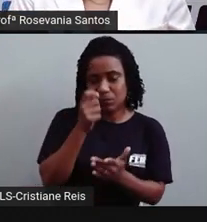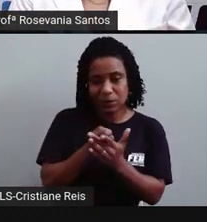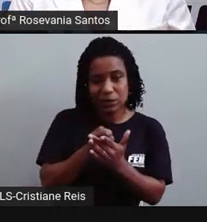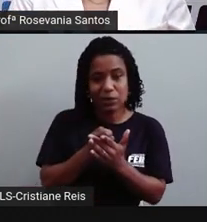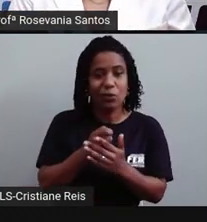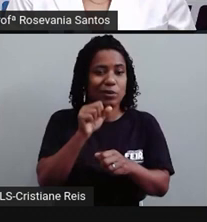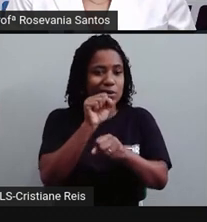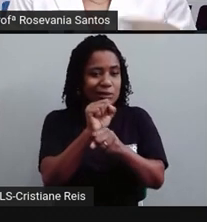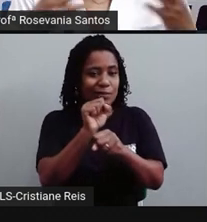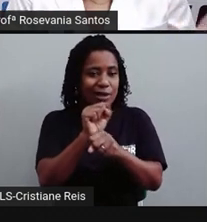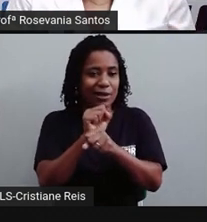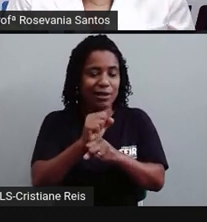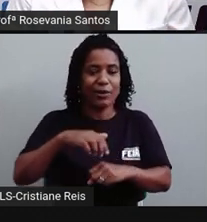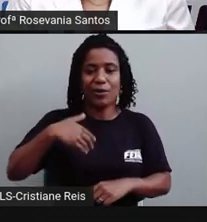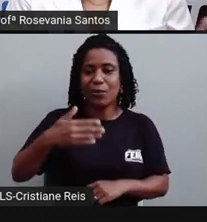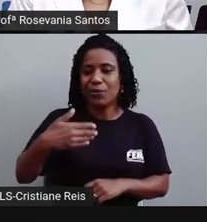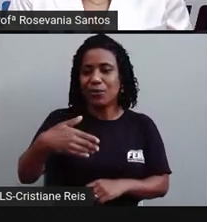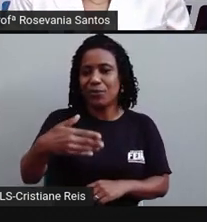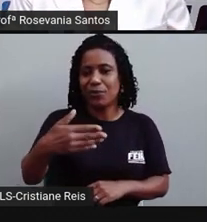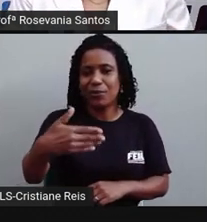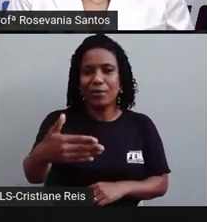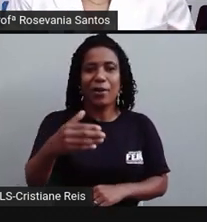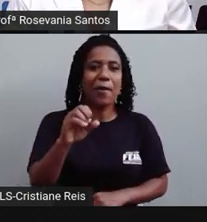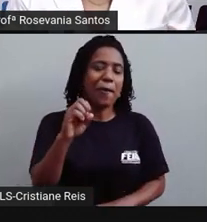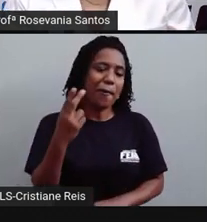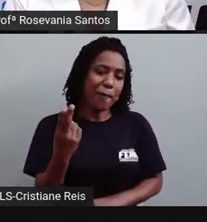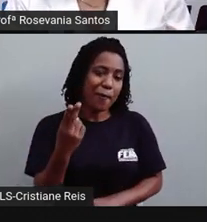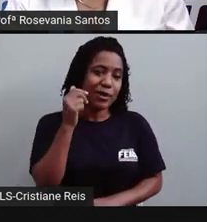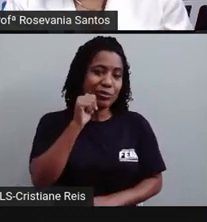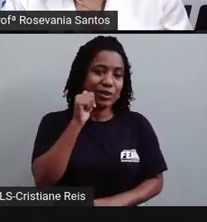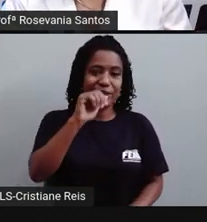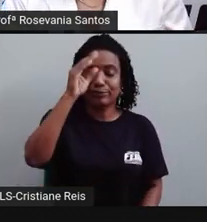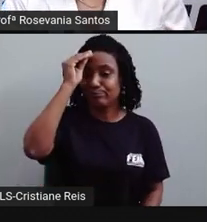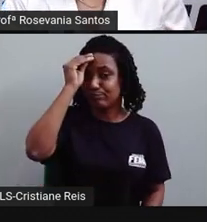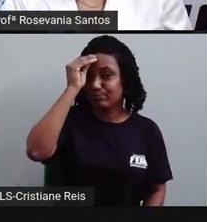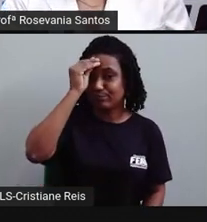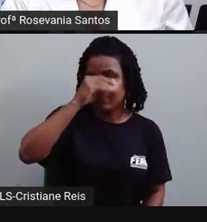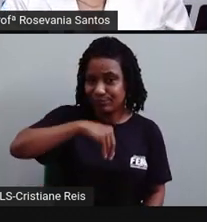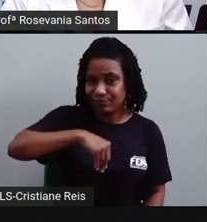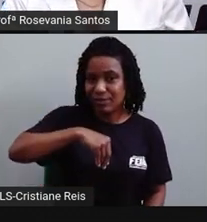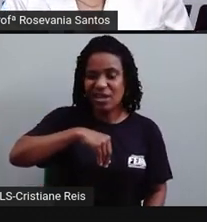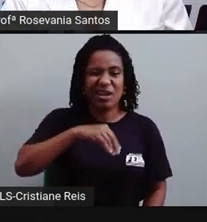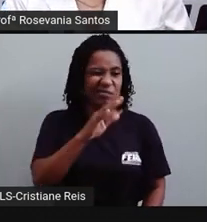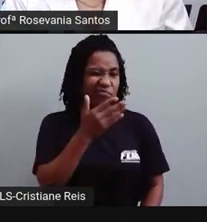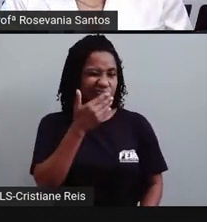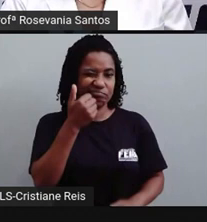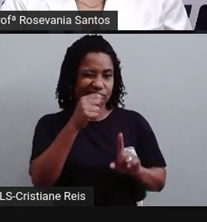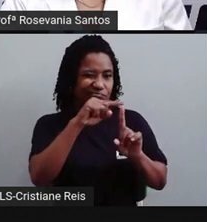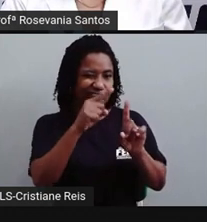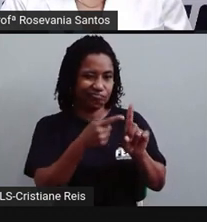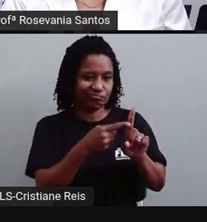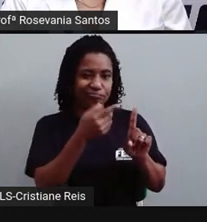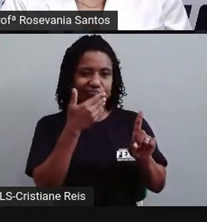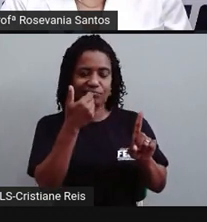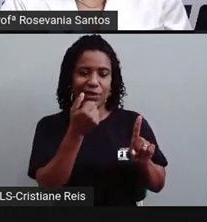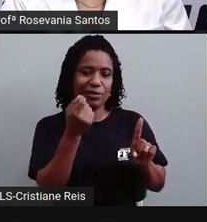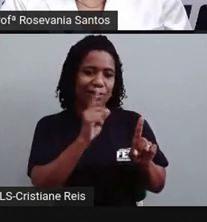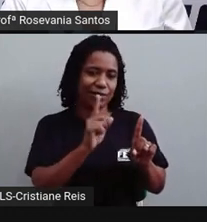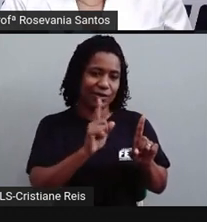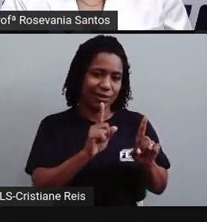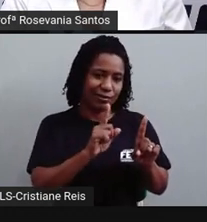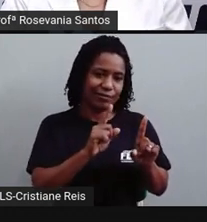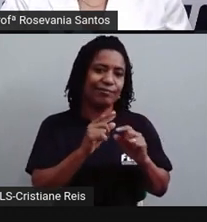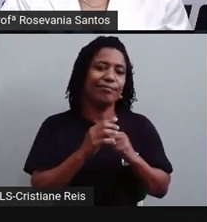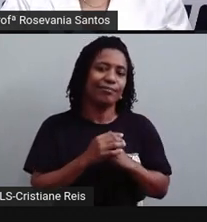essa maternidade, ou desistam até de ter essa maternidade. E aí, a gente está percebendo que está tendo essa queda